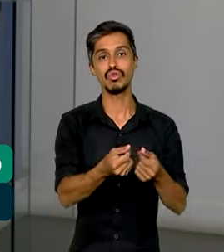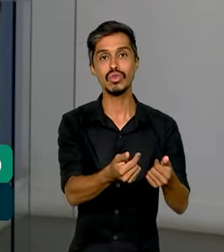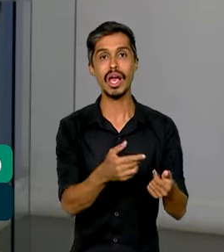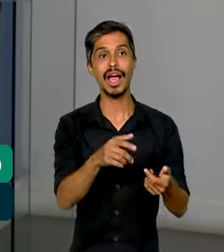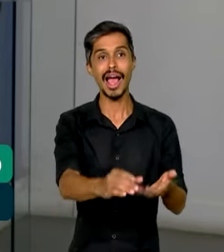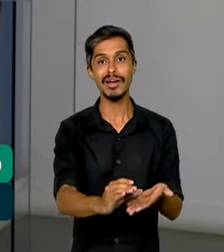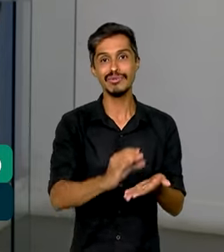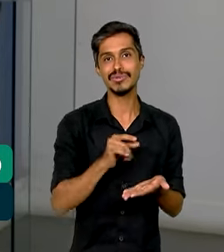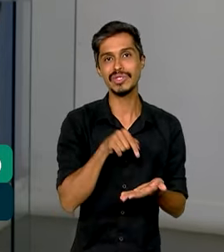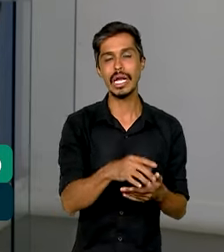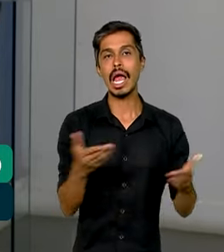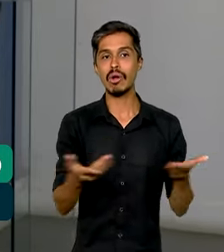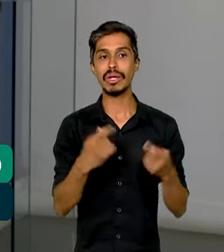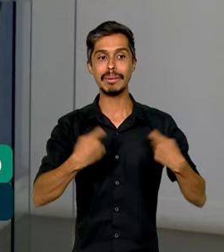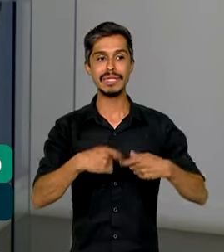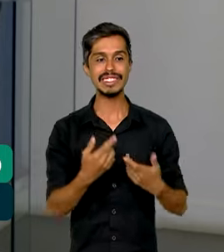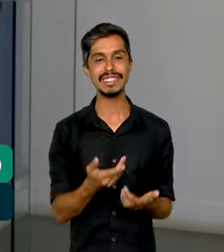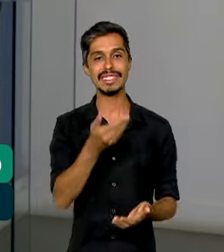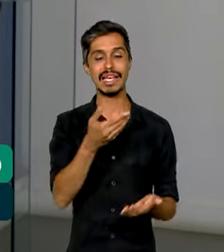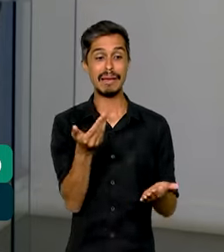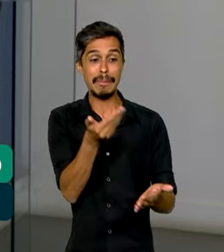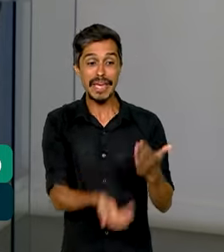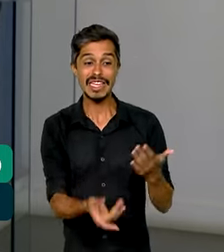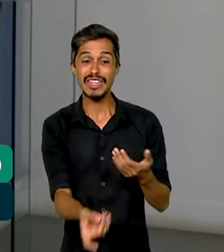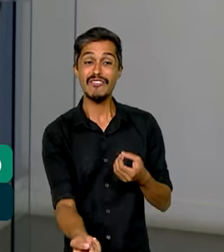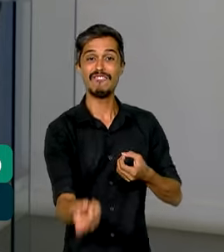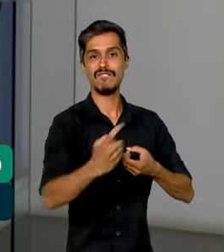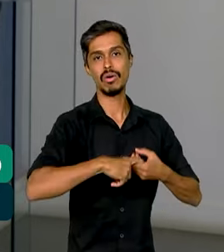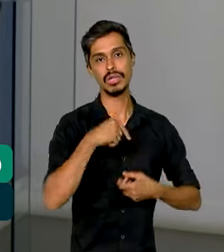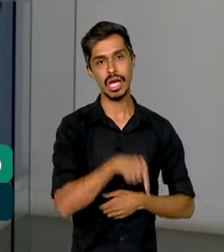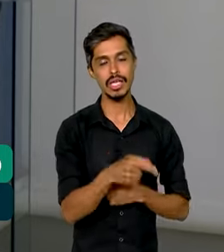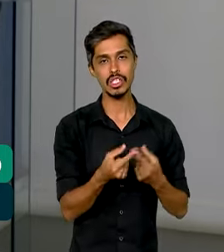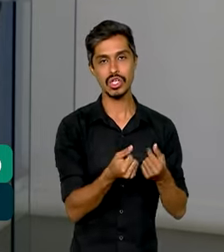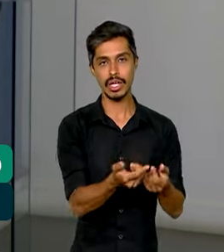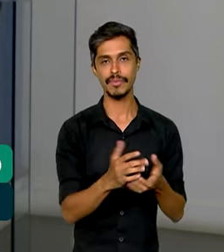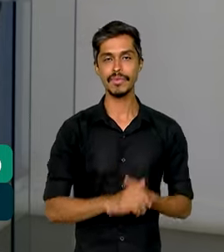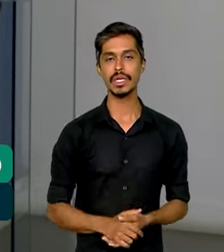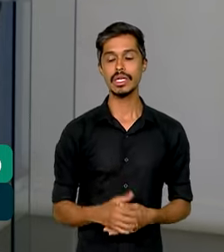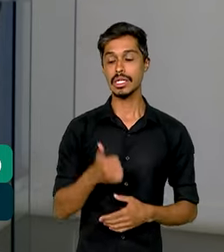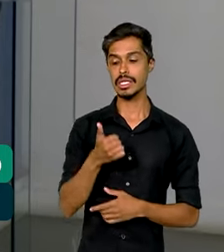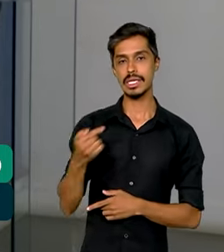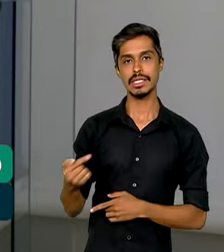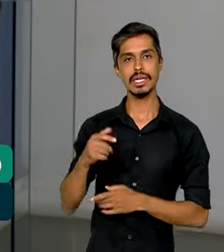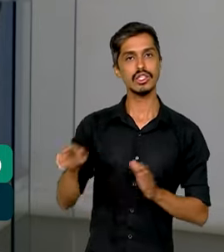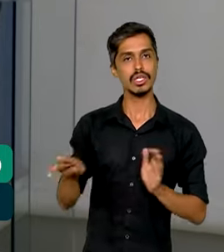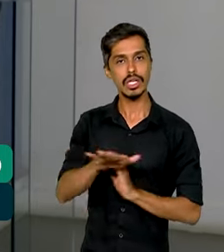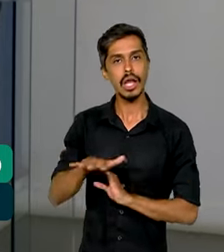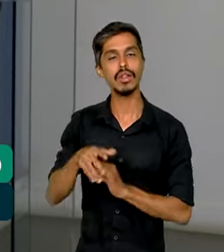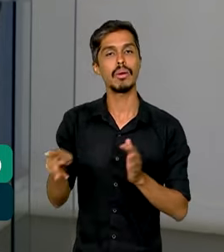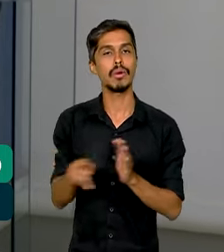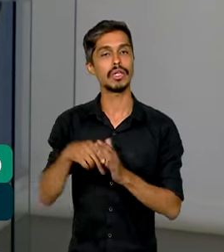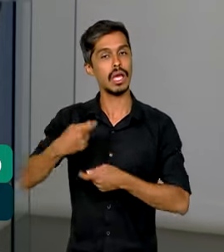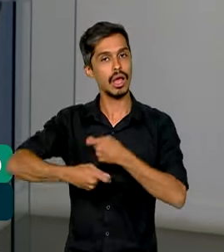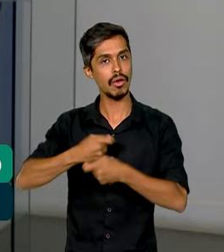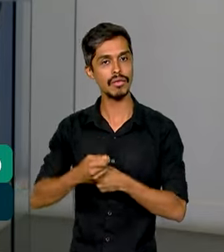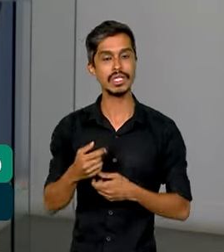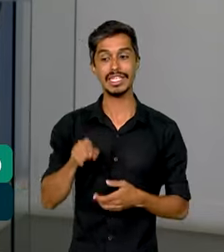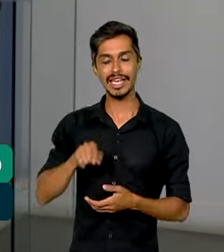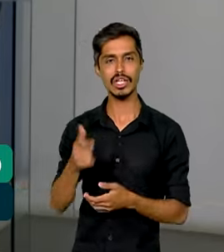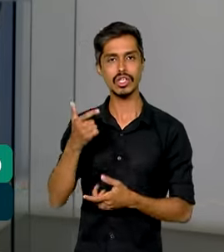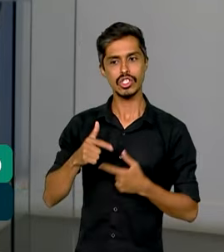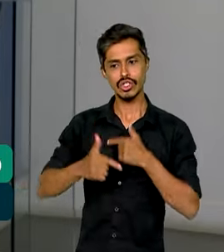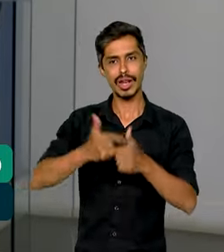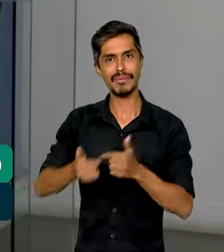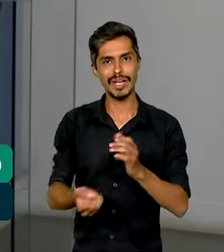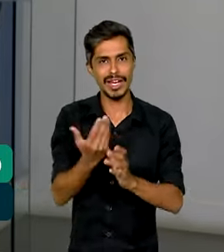preciso recompor essas receitas. Então, com essa isenção, 17 setores da economia, os que mais geram emprego, tem